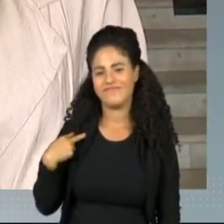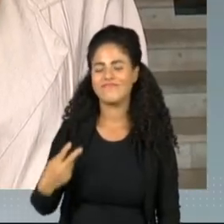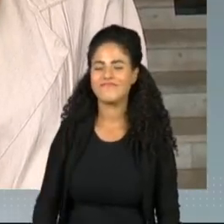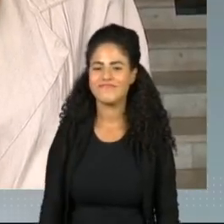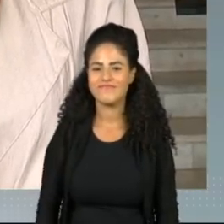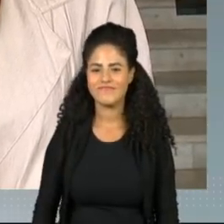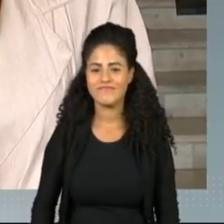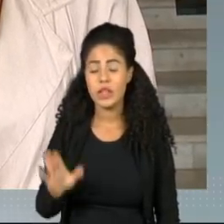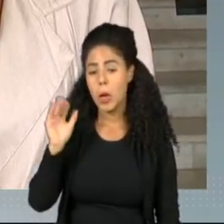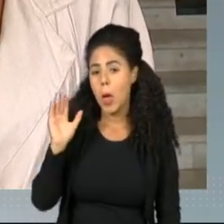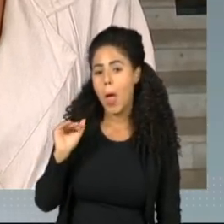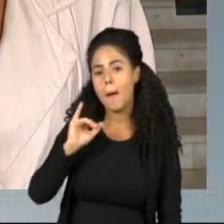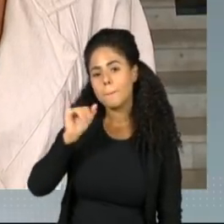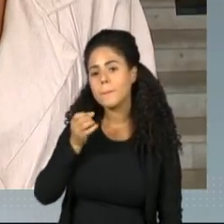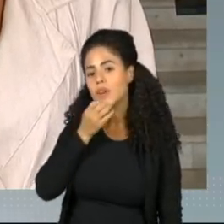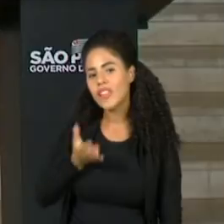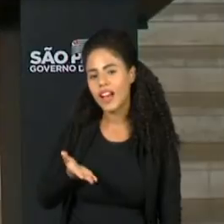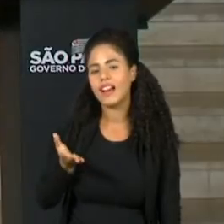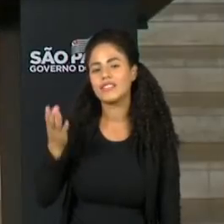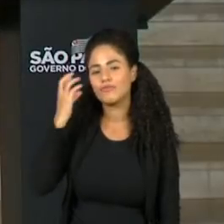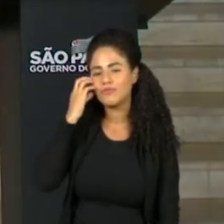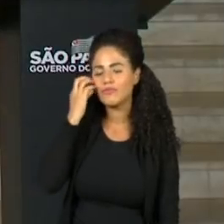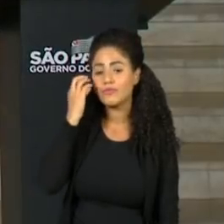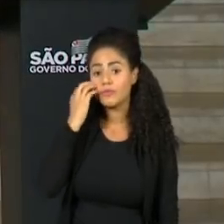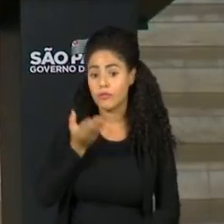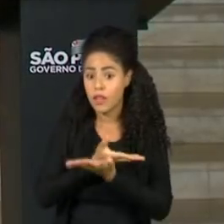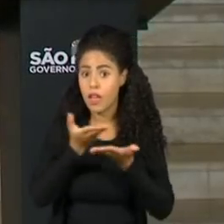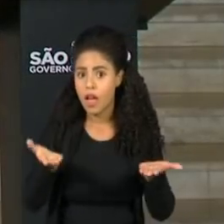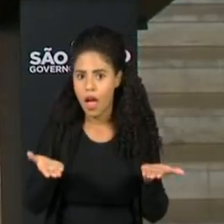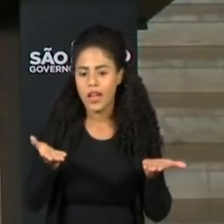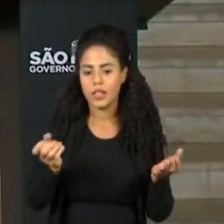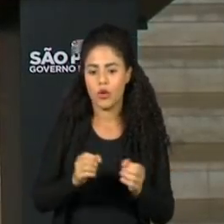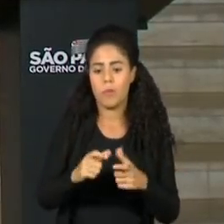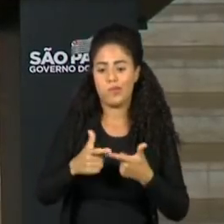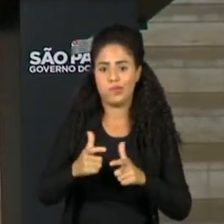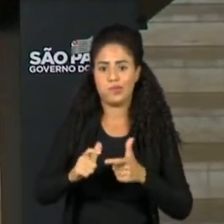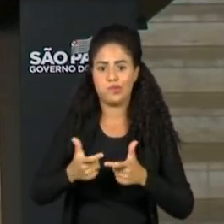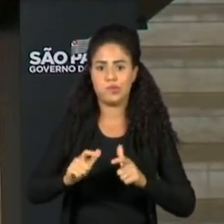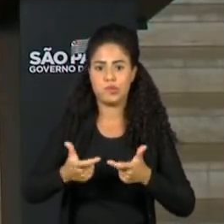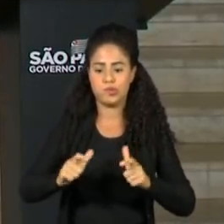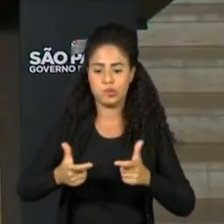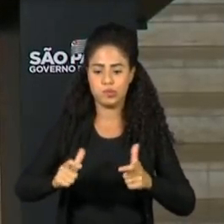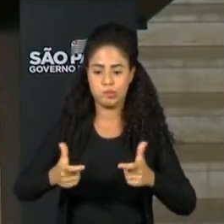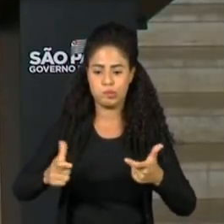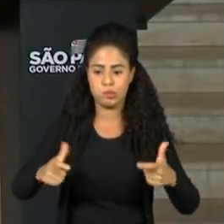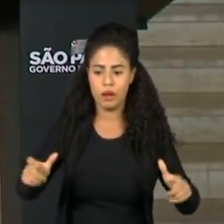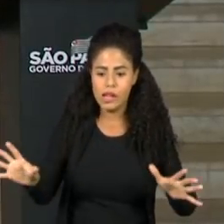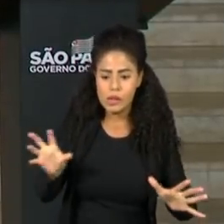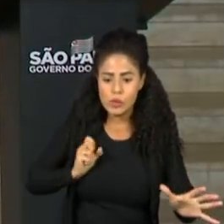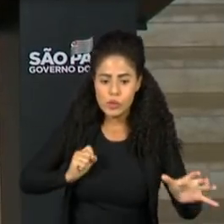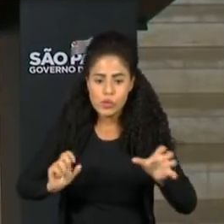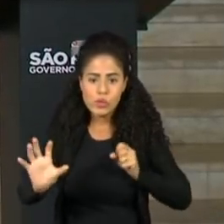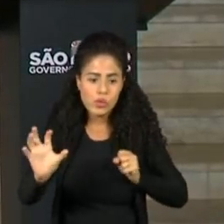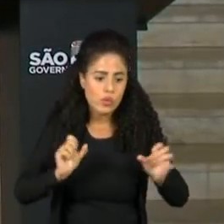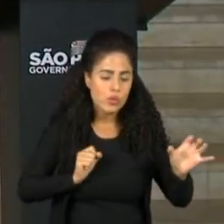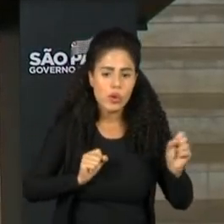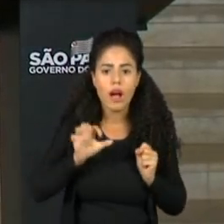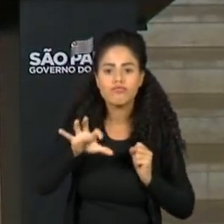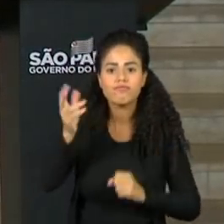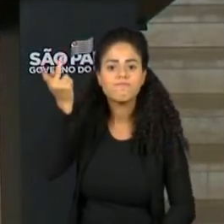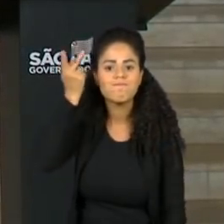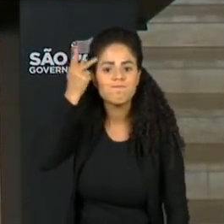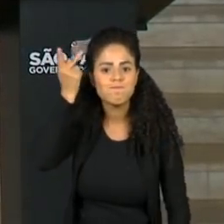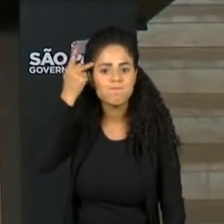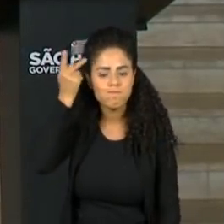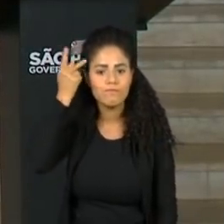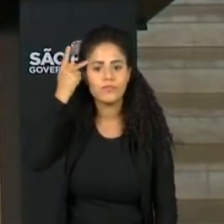Boa tarde, Joyce. Boa tarde a todos. Diante do aumento no índice de contaminação aqui na cidade de São Paulo, que